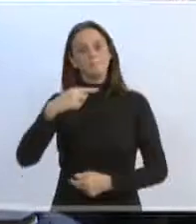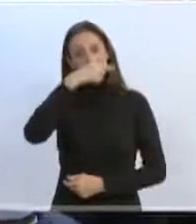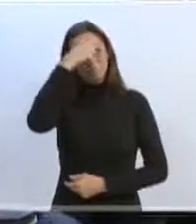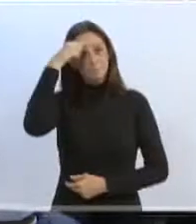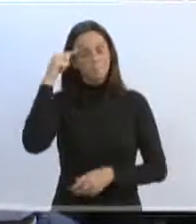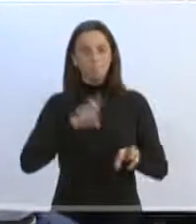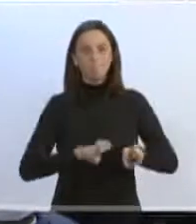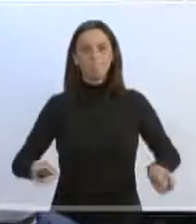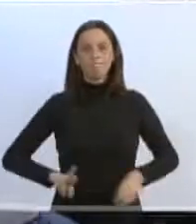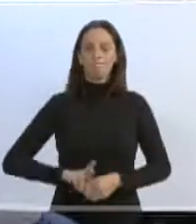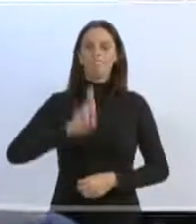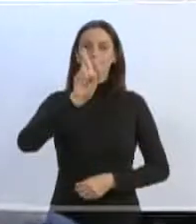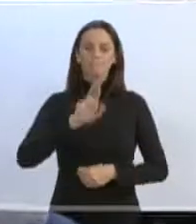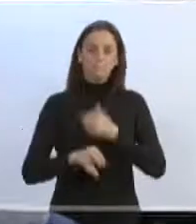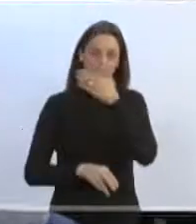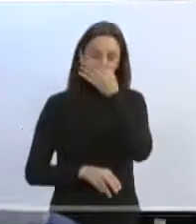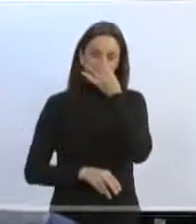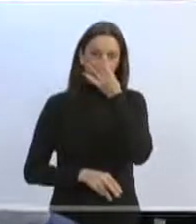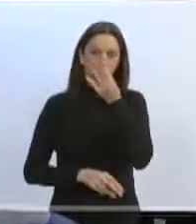Marcos da Rosa.